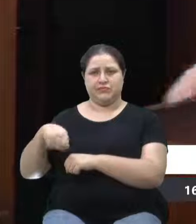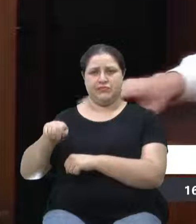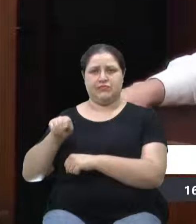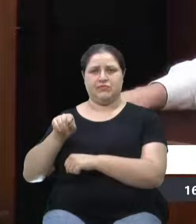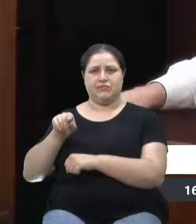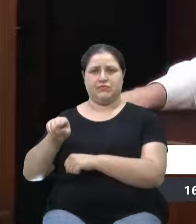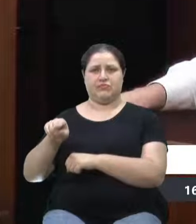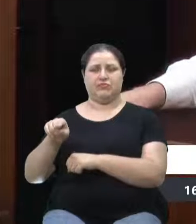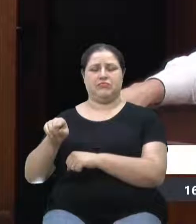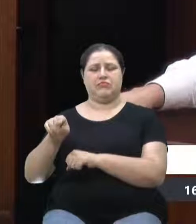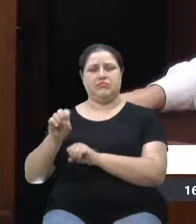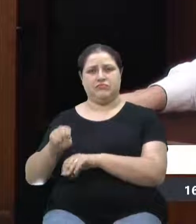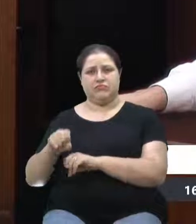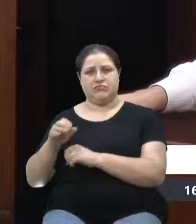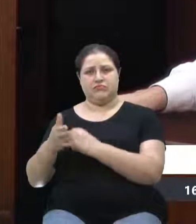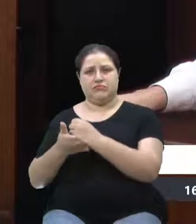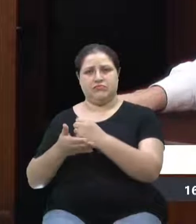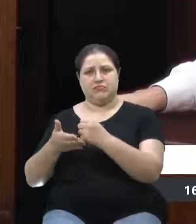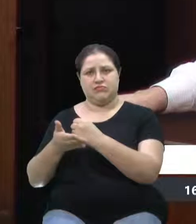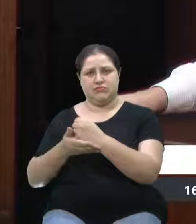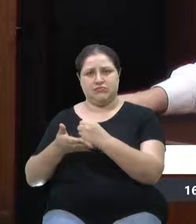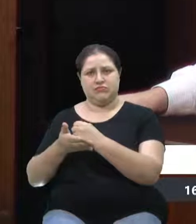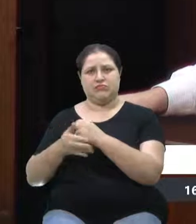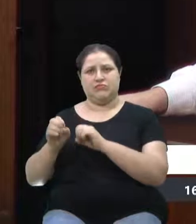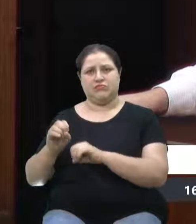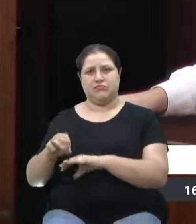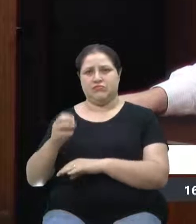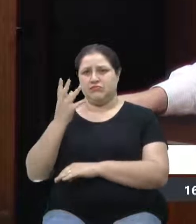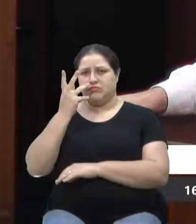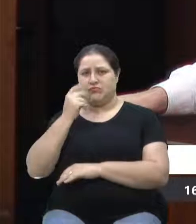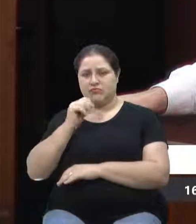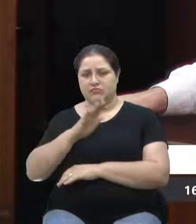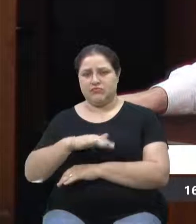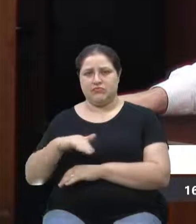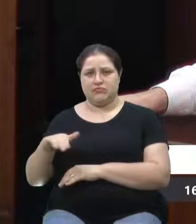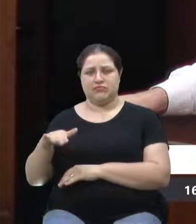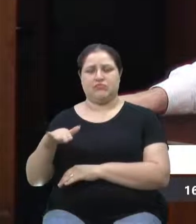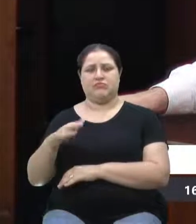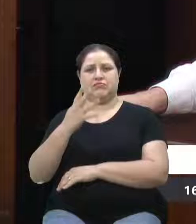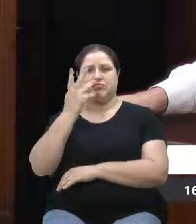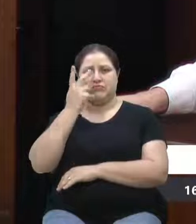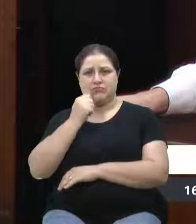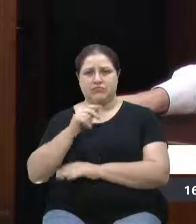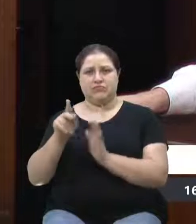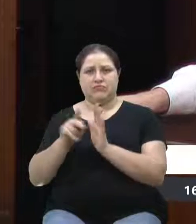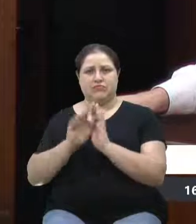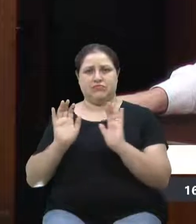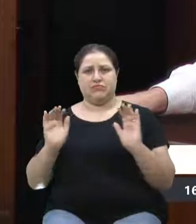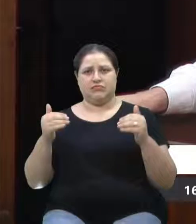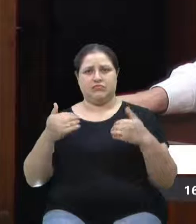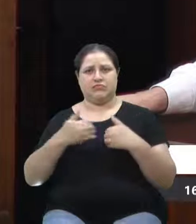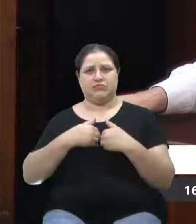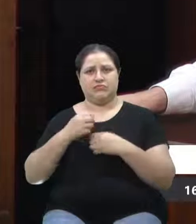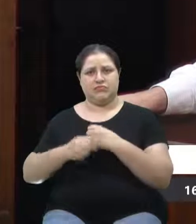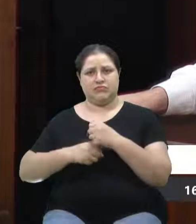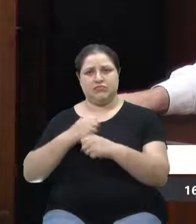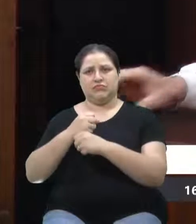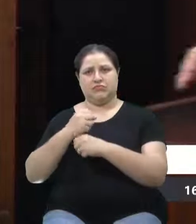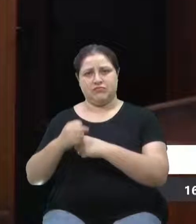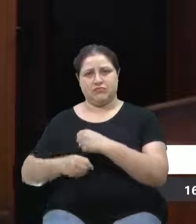tanto no ensino fundamental, no ensino infantil, com essas crianças, que o autismo vem aumentando a cada ano,